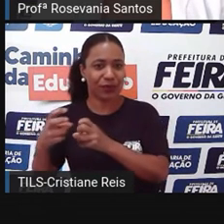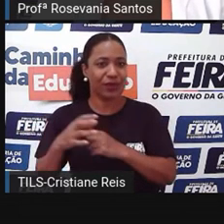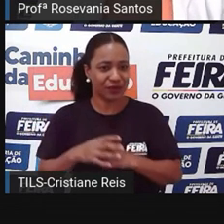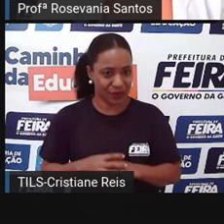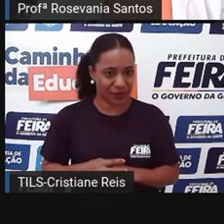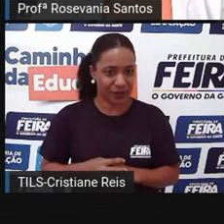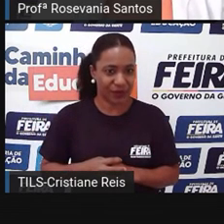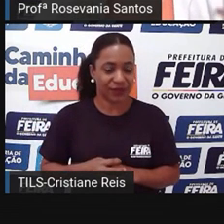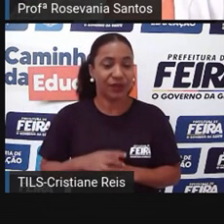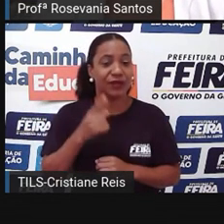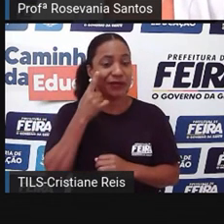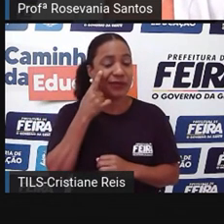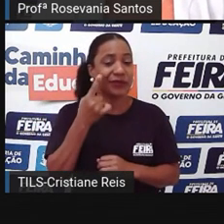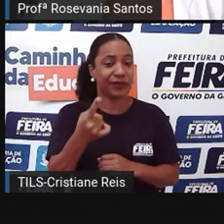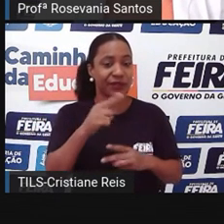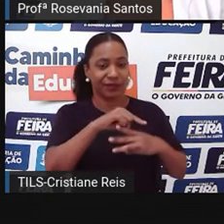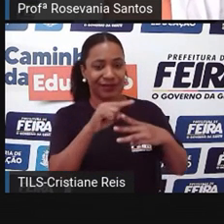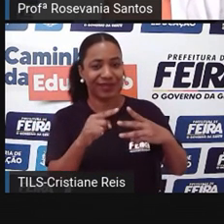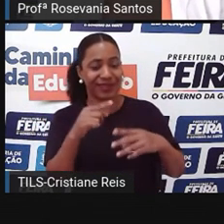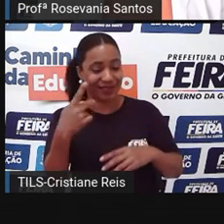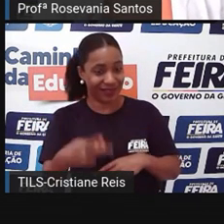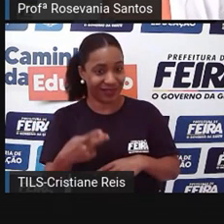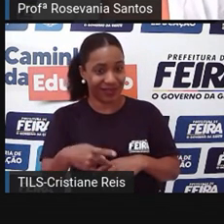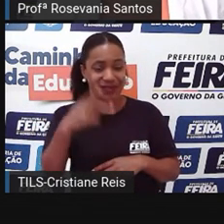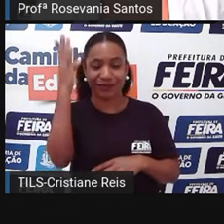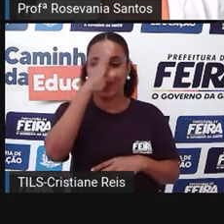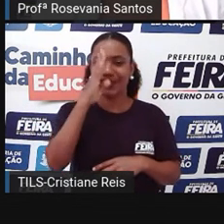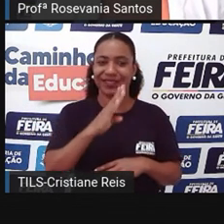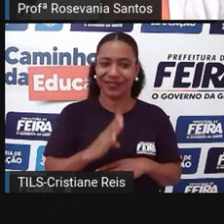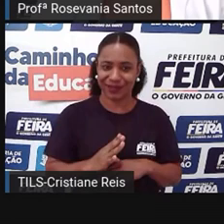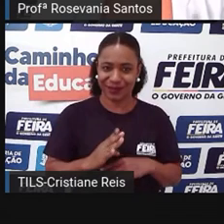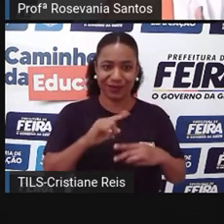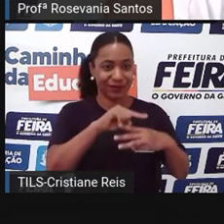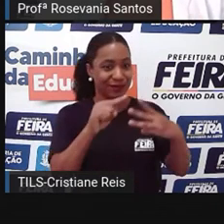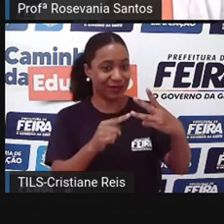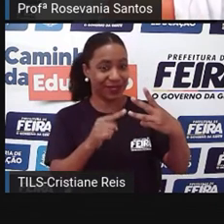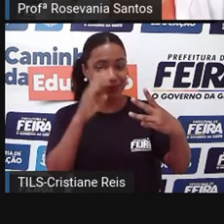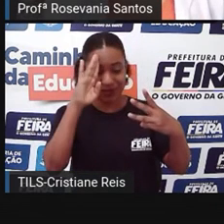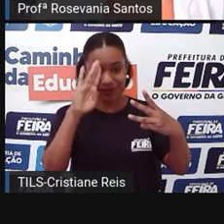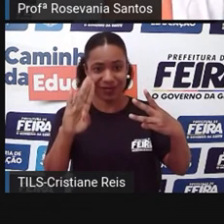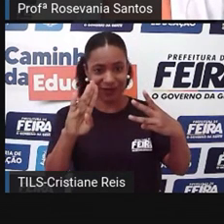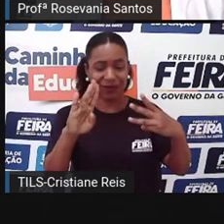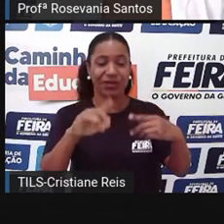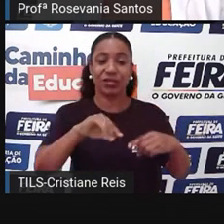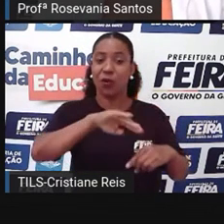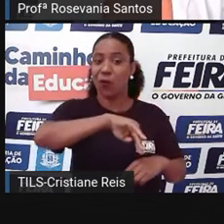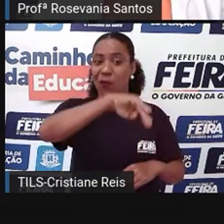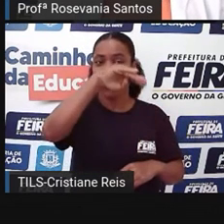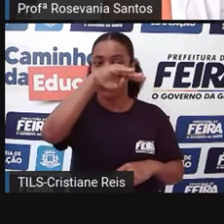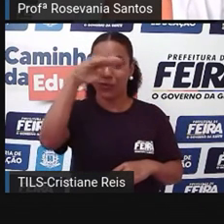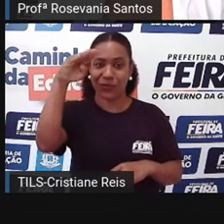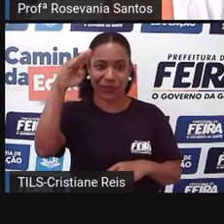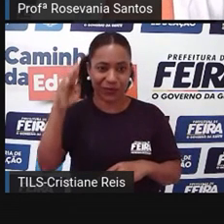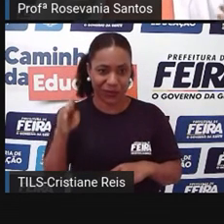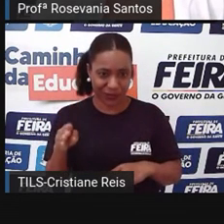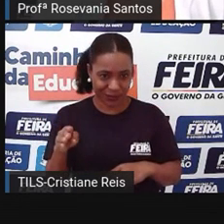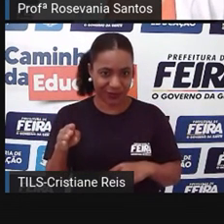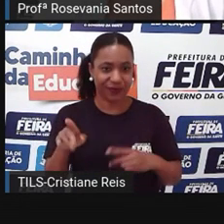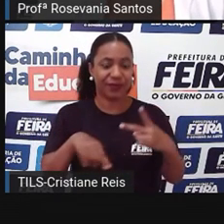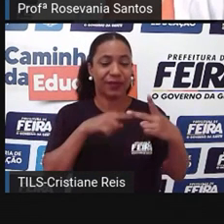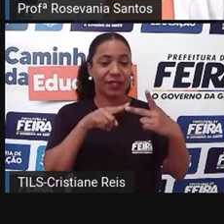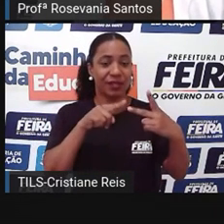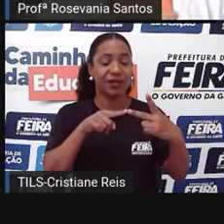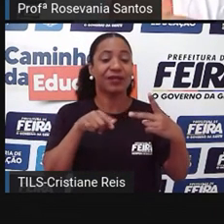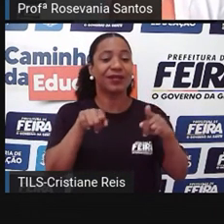formas que, digamos assim, que predominam, que são os planaltos, que é a parte mais alta do relevo brasileiro, nós